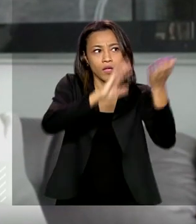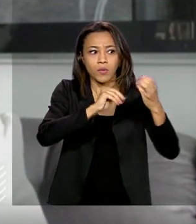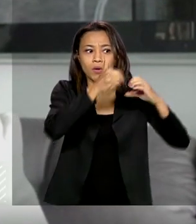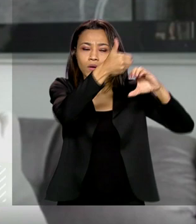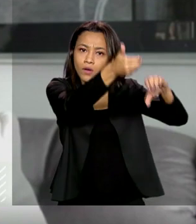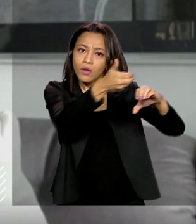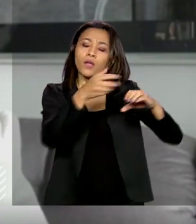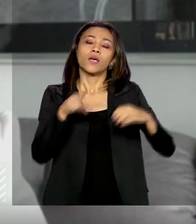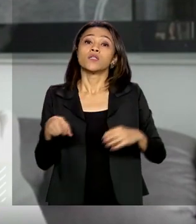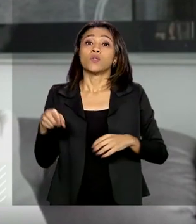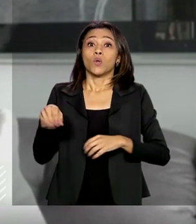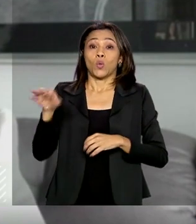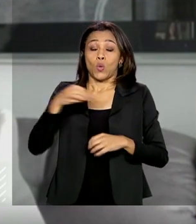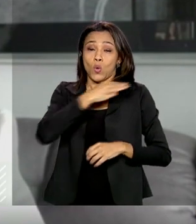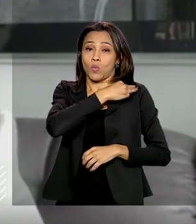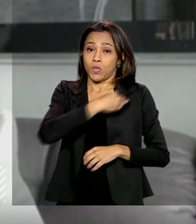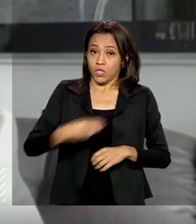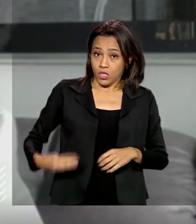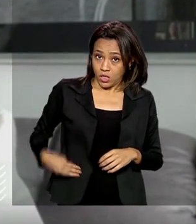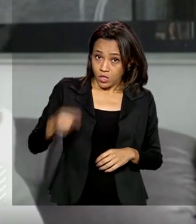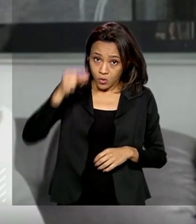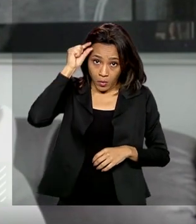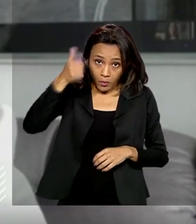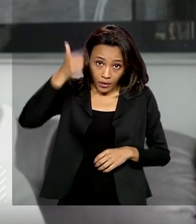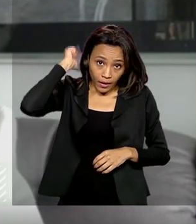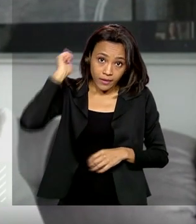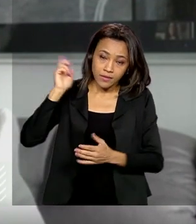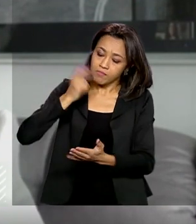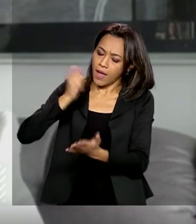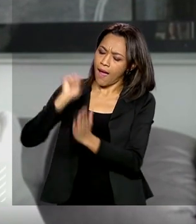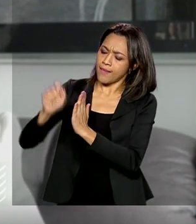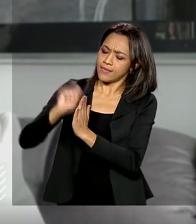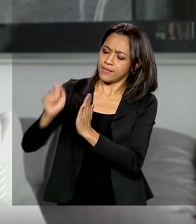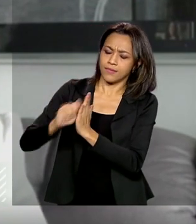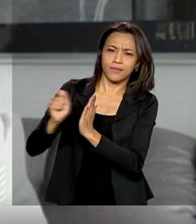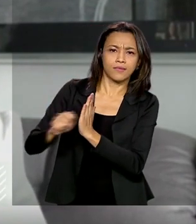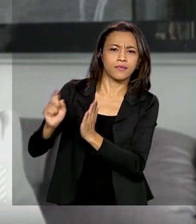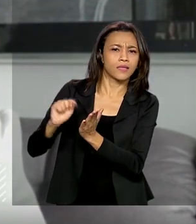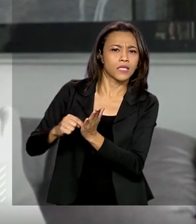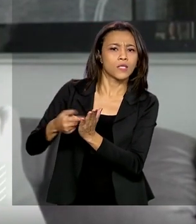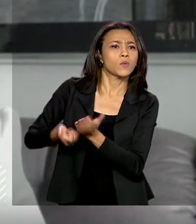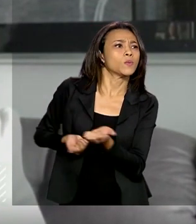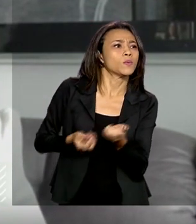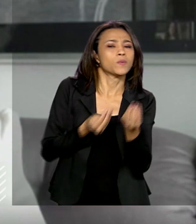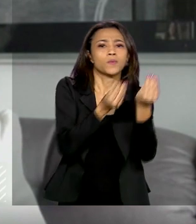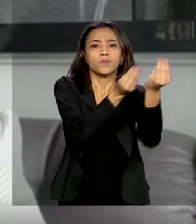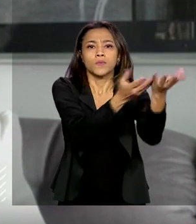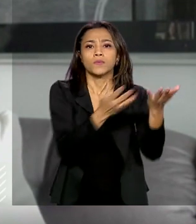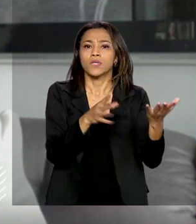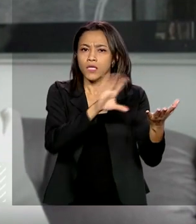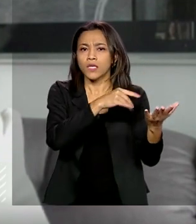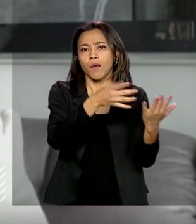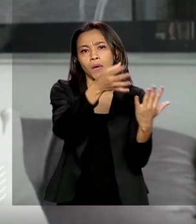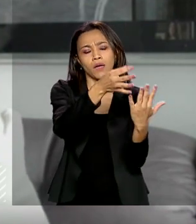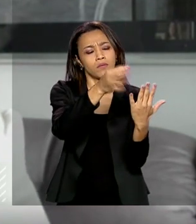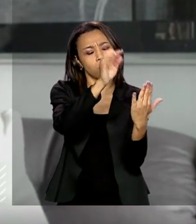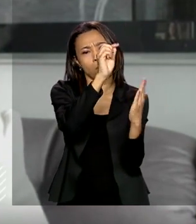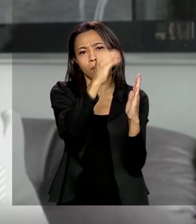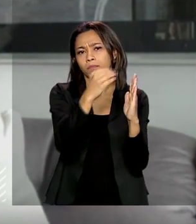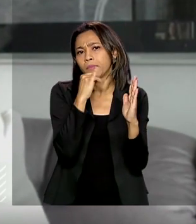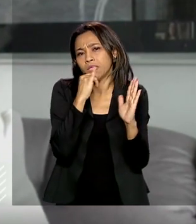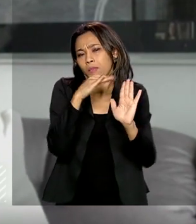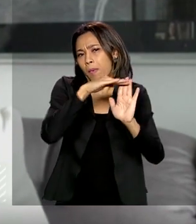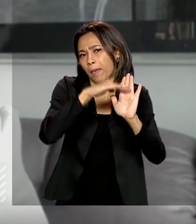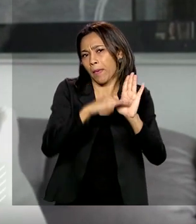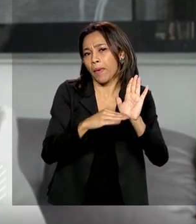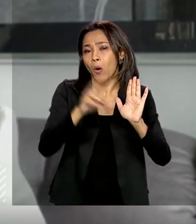Guedes, ele assina uma carta que, vamos dizer assim, seria uma justificativa para essa reforma, e lá vários pontos estão colocados. Então, por exemplo, o